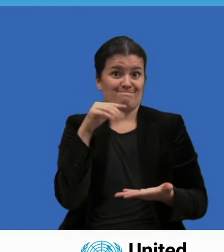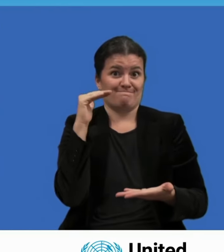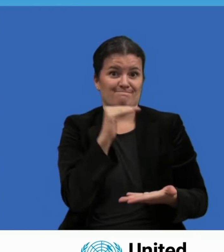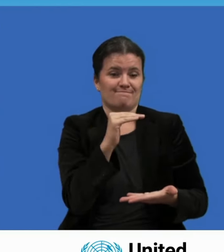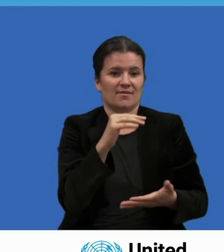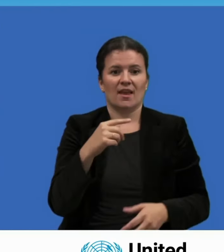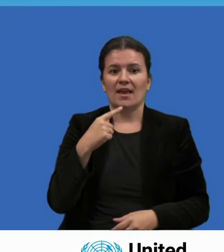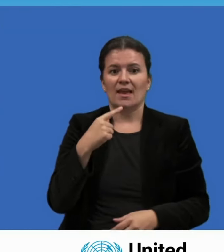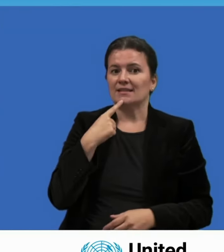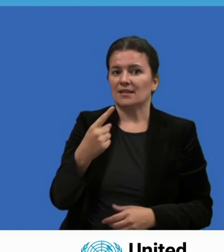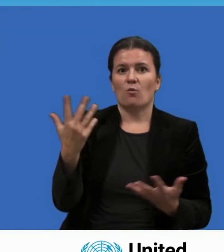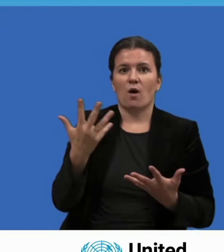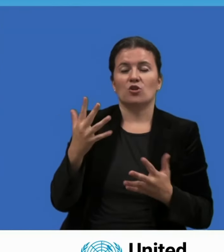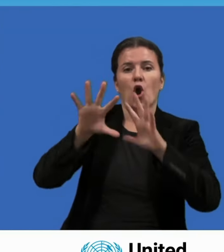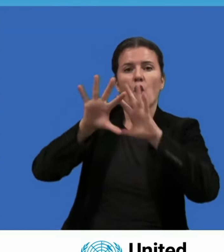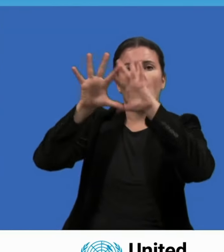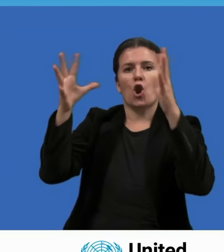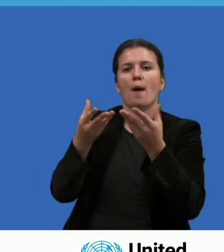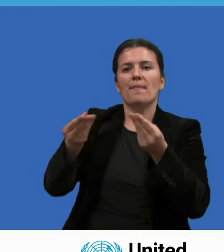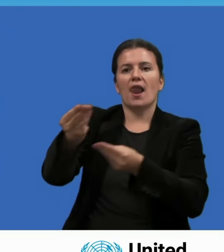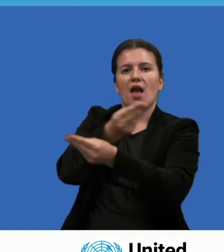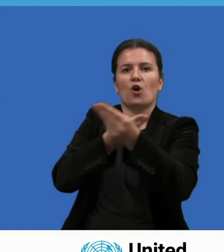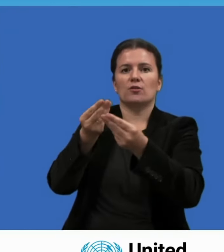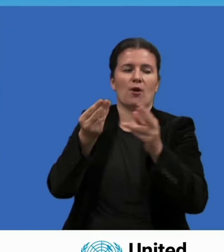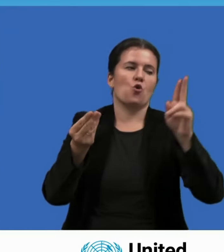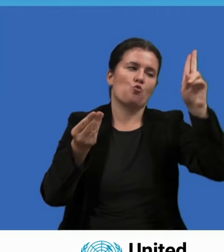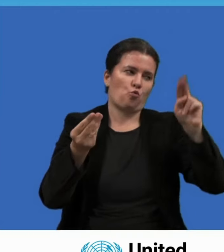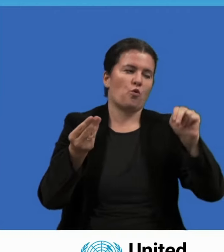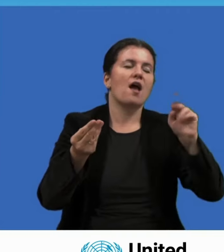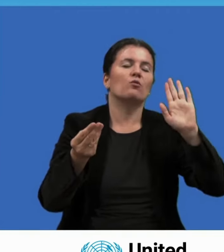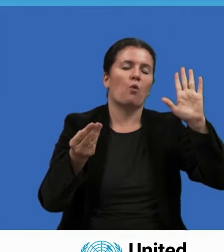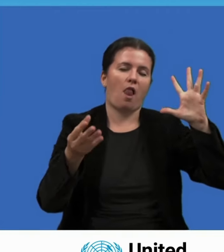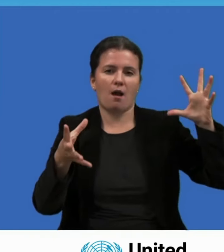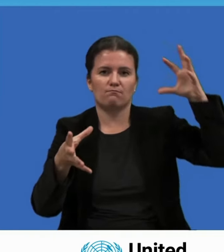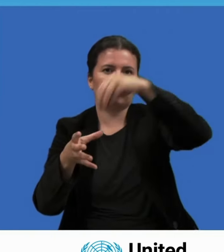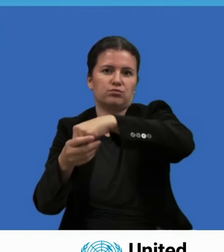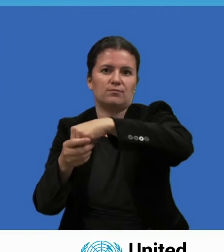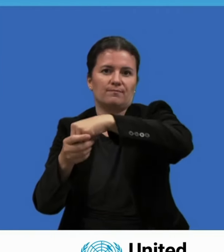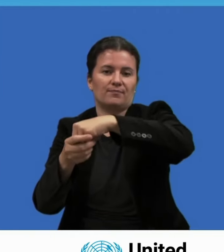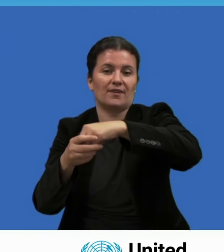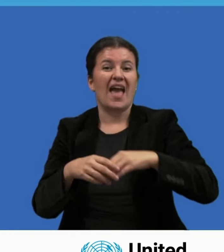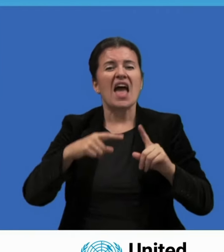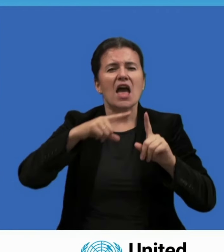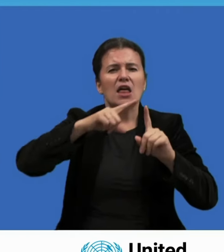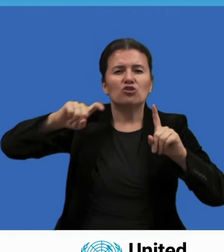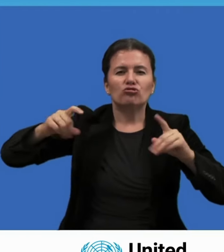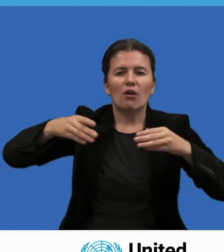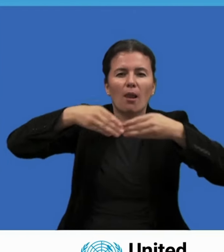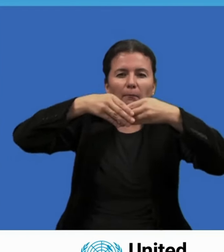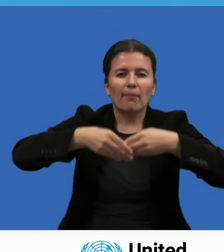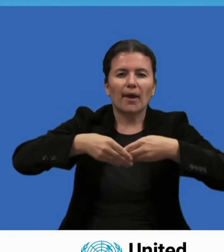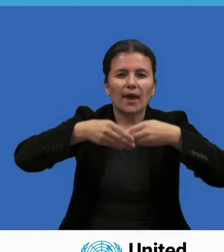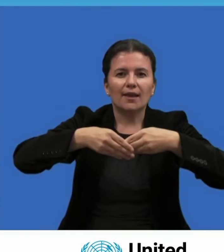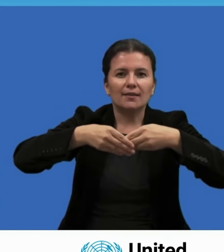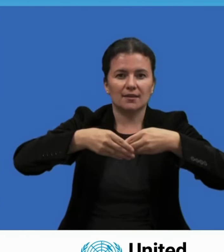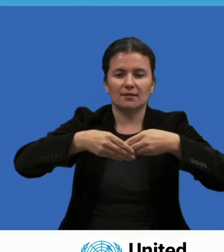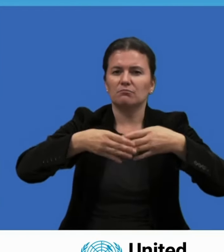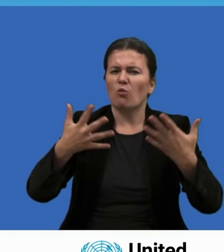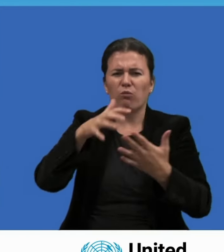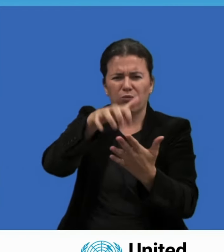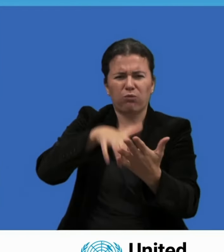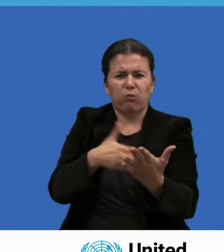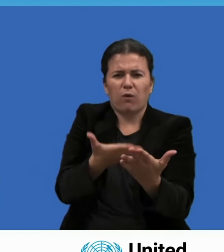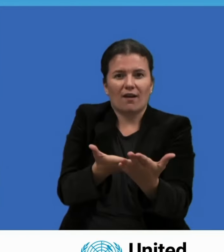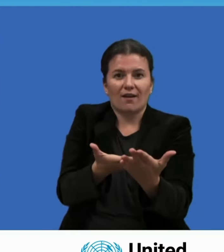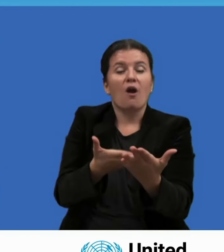Digital é um ponto de partida para uma governança digital inclusiva que reduza as assimetrias